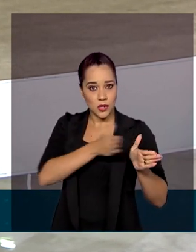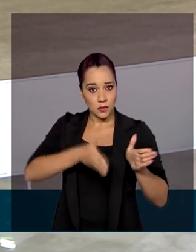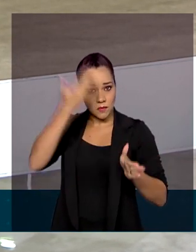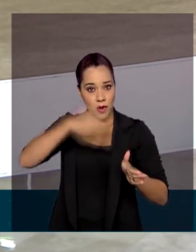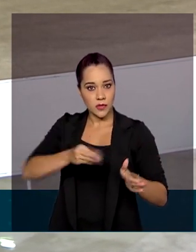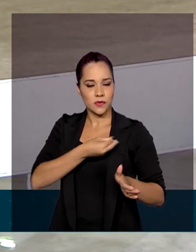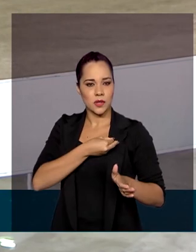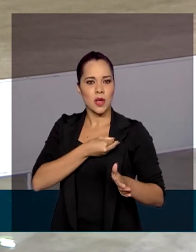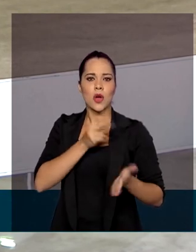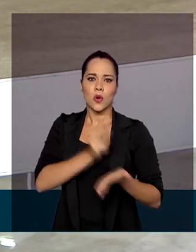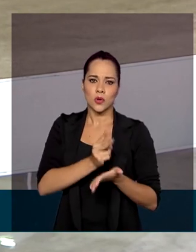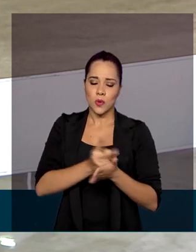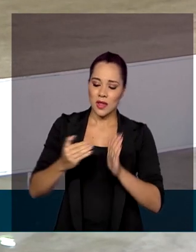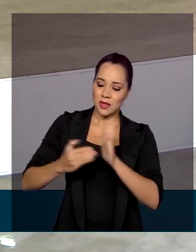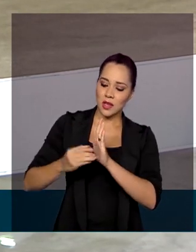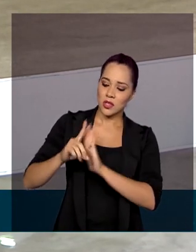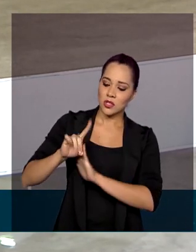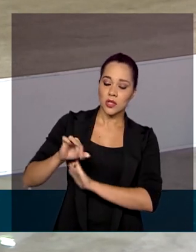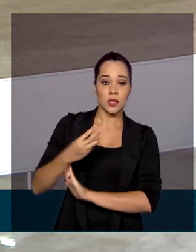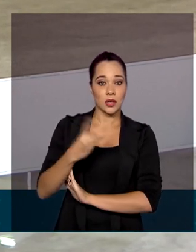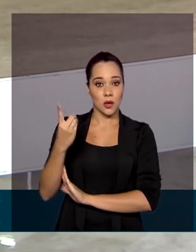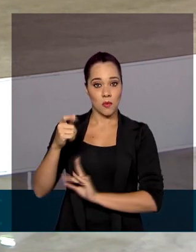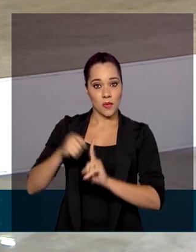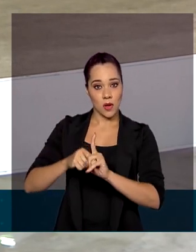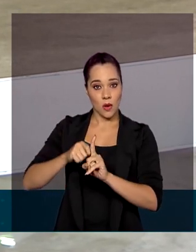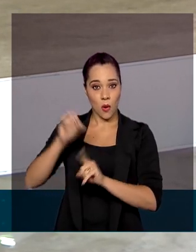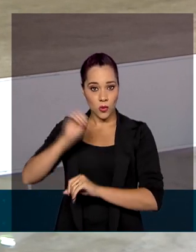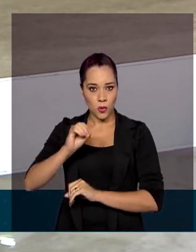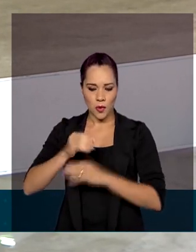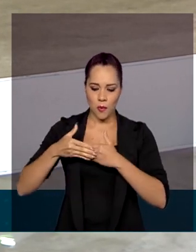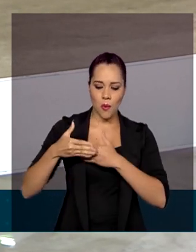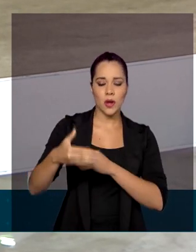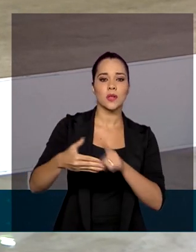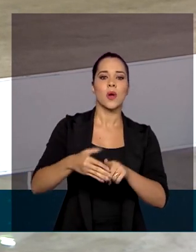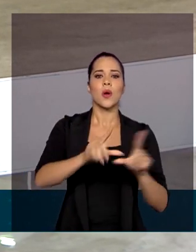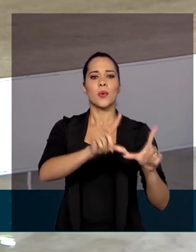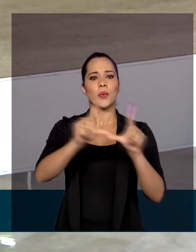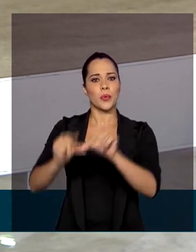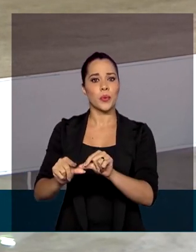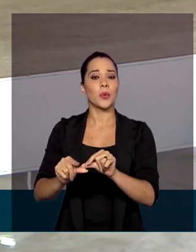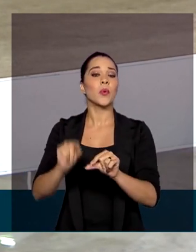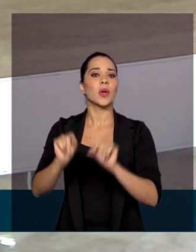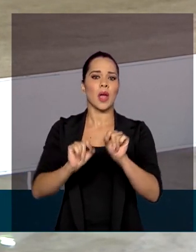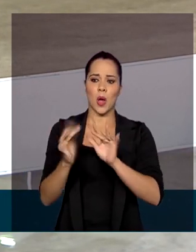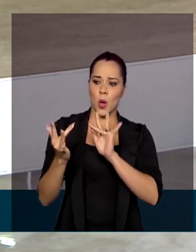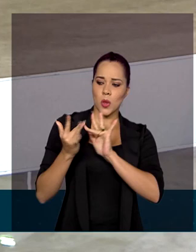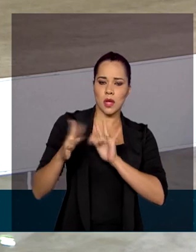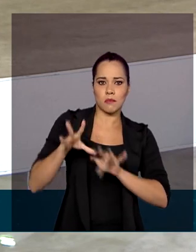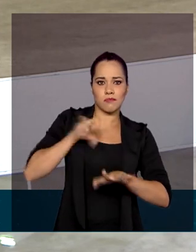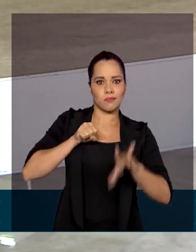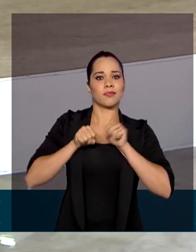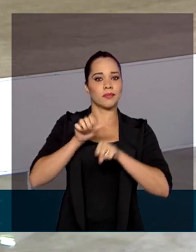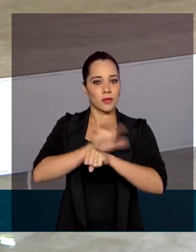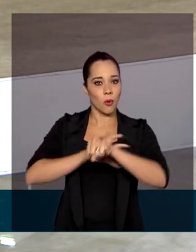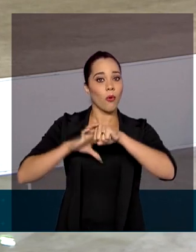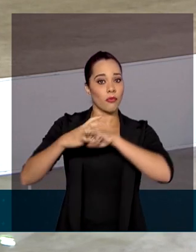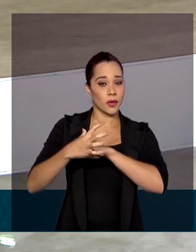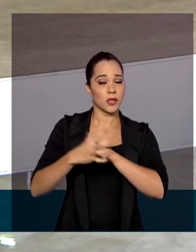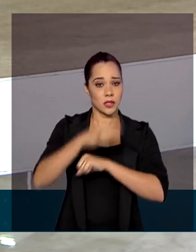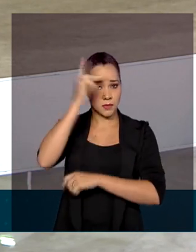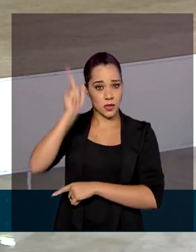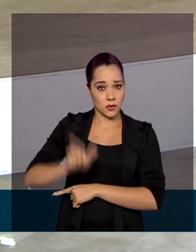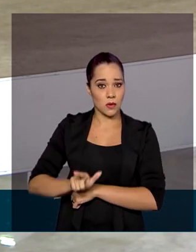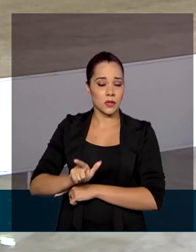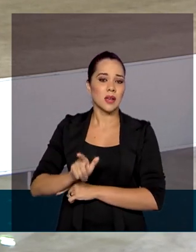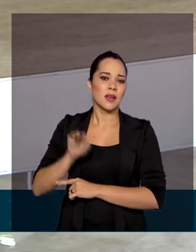permanece até 31 de outubro. A prorrogação tem o objetivo de reduzir a possibilidade de contágio pelo Covid-19 dos